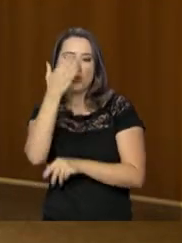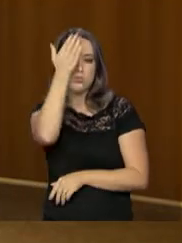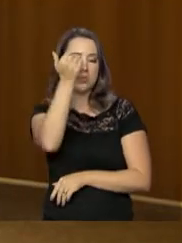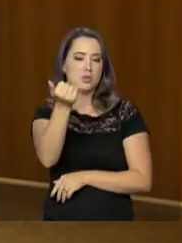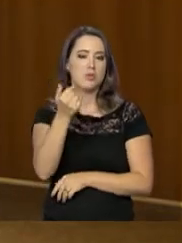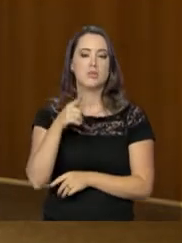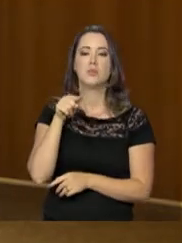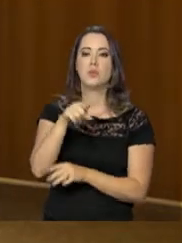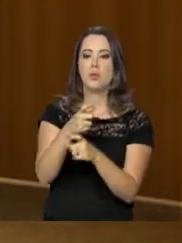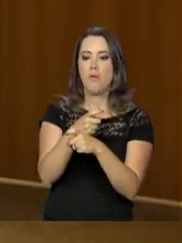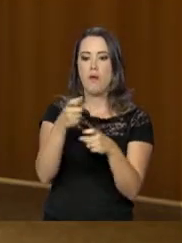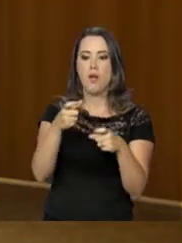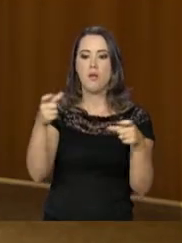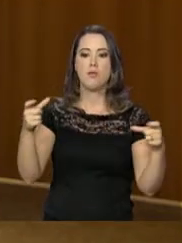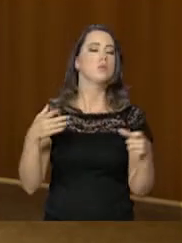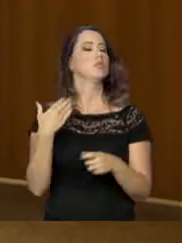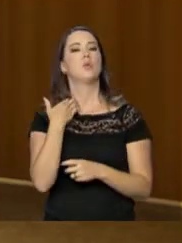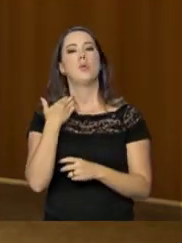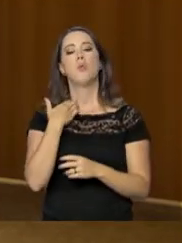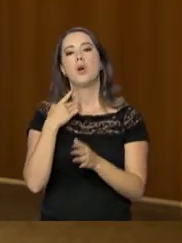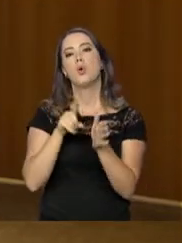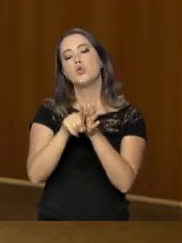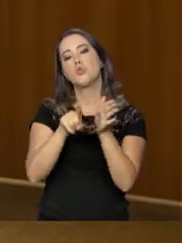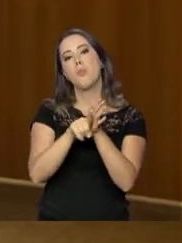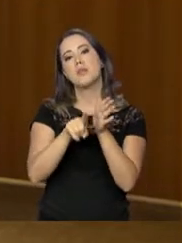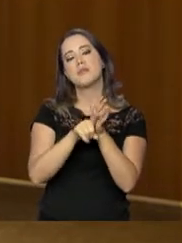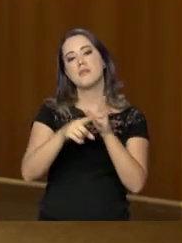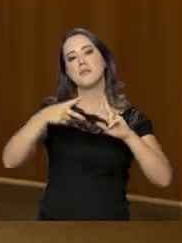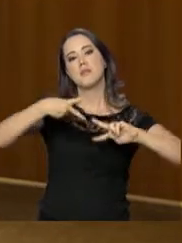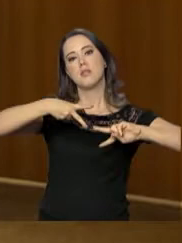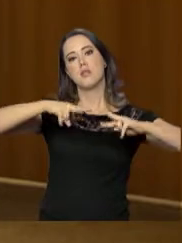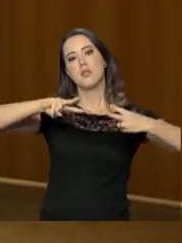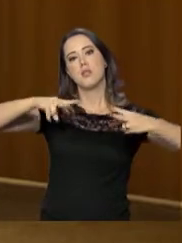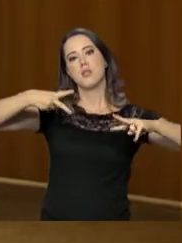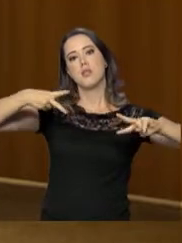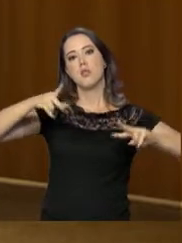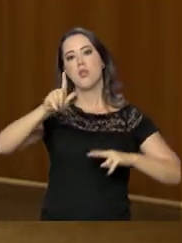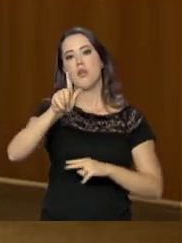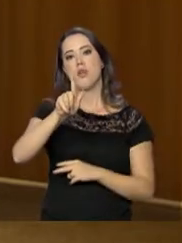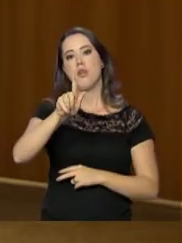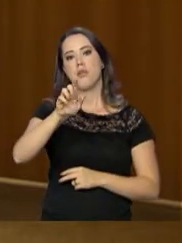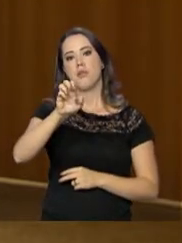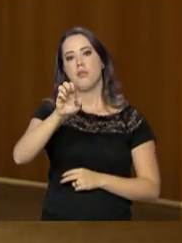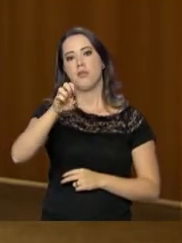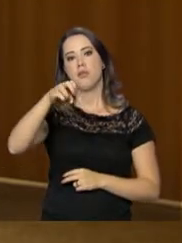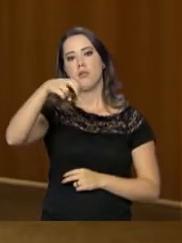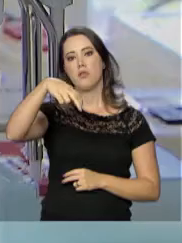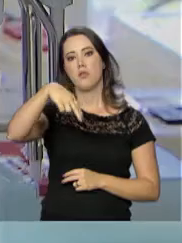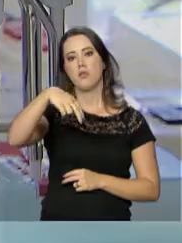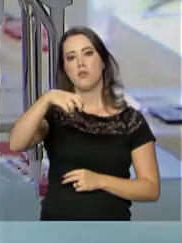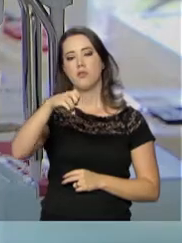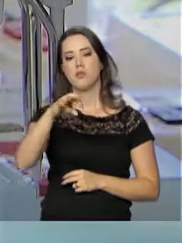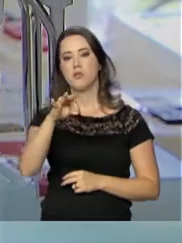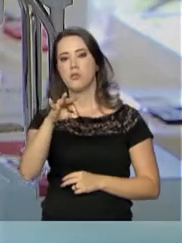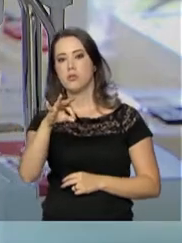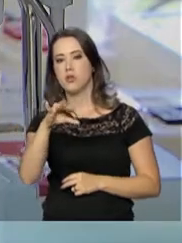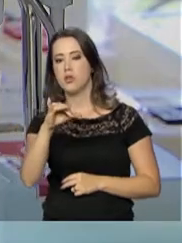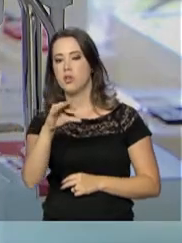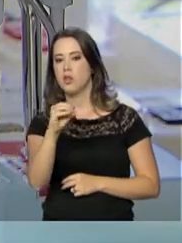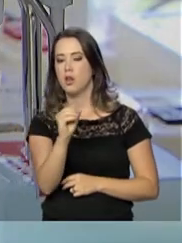Pública vai ampliar a rede integrada de perfis genéticos. Para isso, já destinou 10 milhões de reais. Hoje,